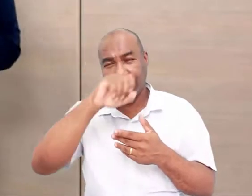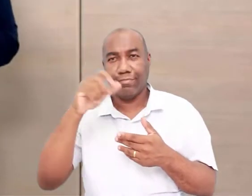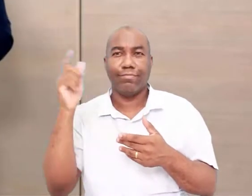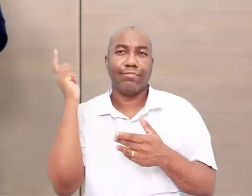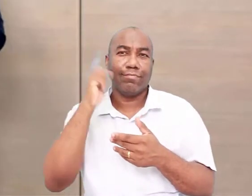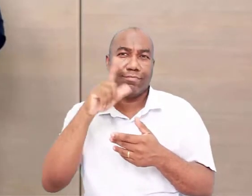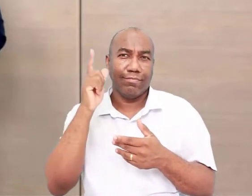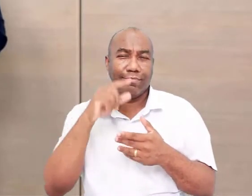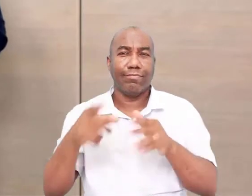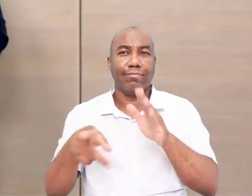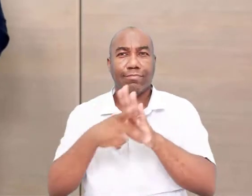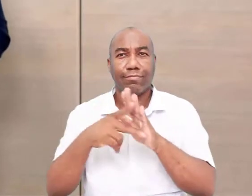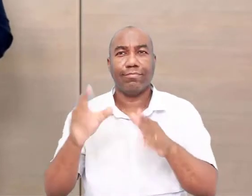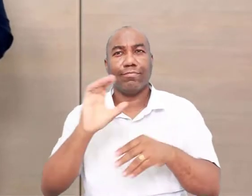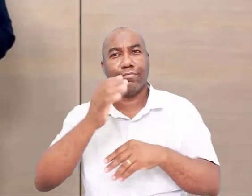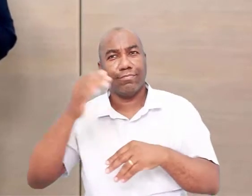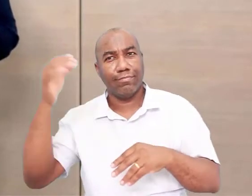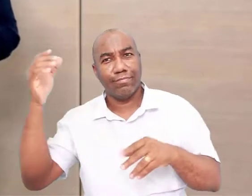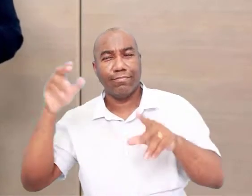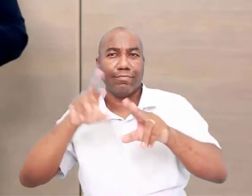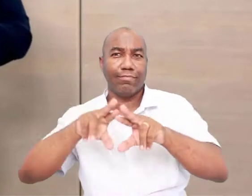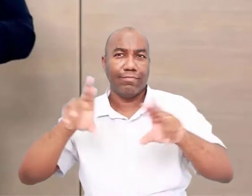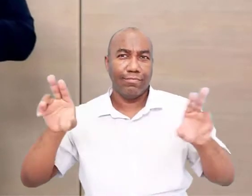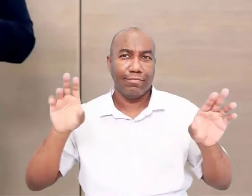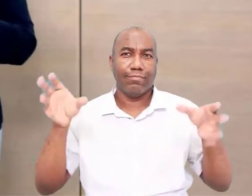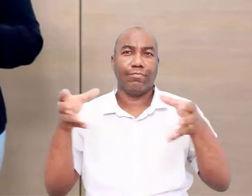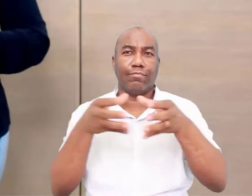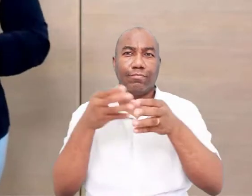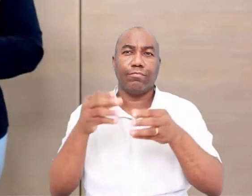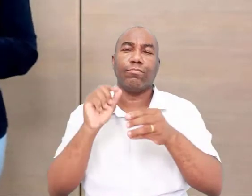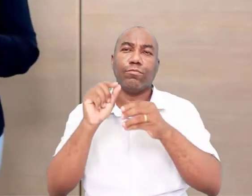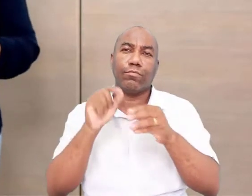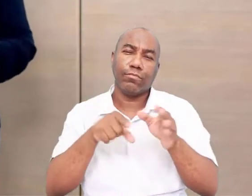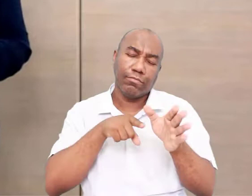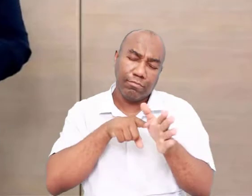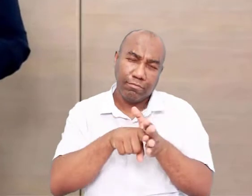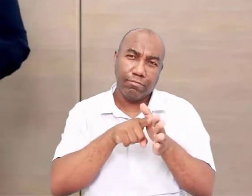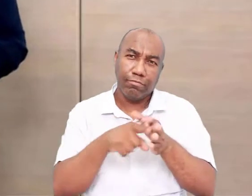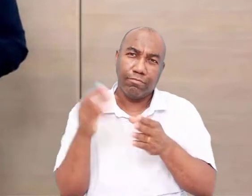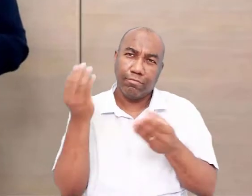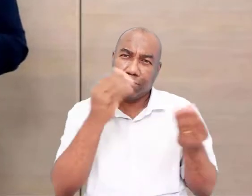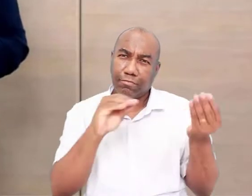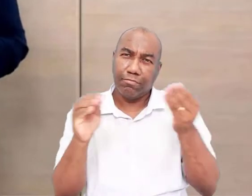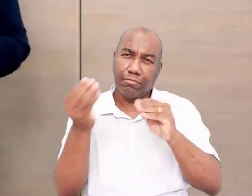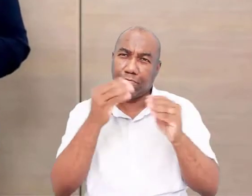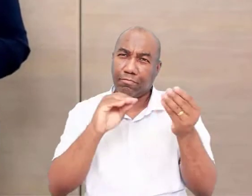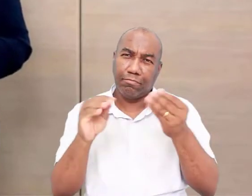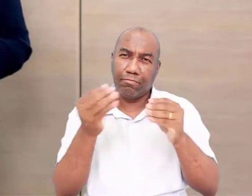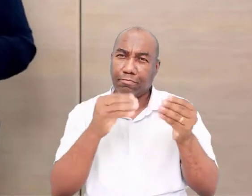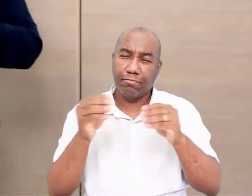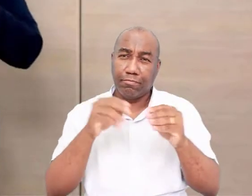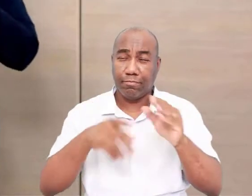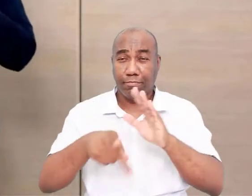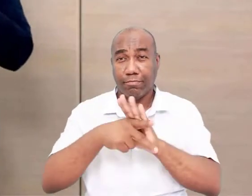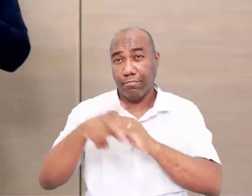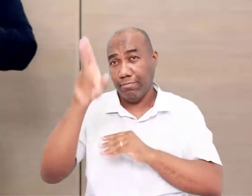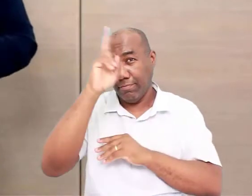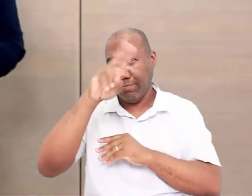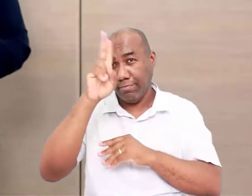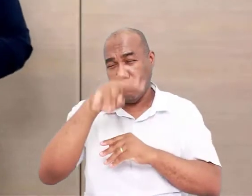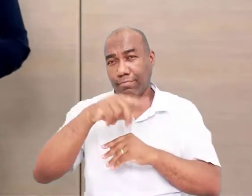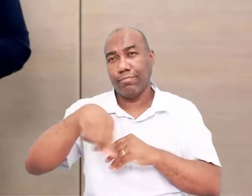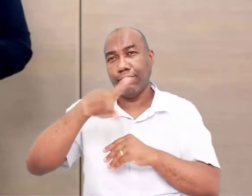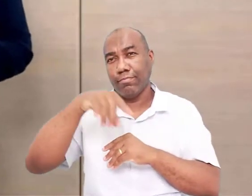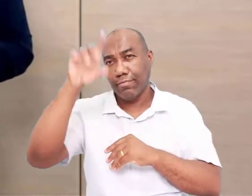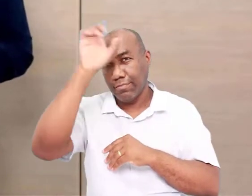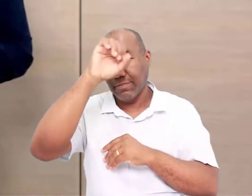outras ciências que junto com os historiadores vão contando a história dos nossos ancestrais. Então isso é muito importante para que a gente desenvolva